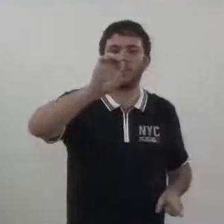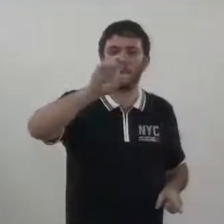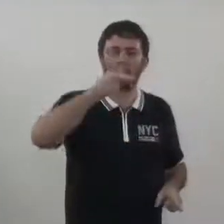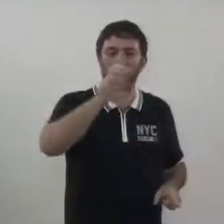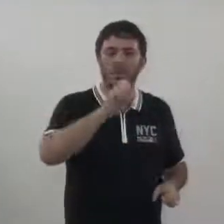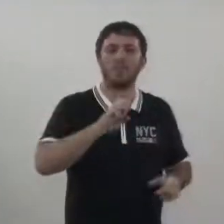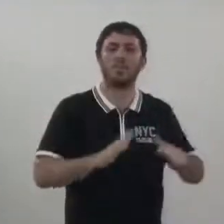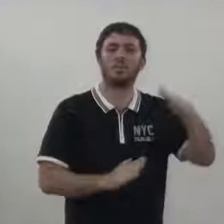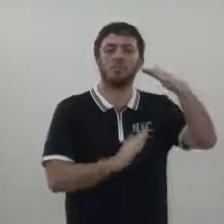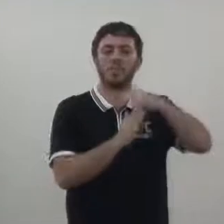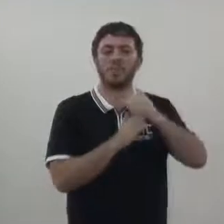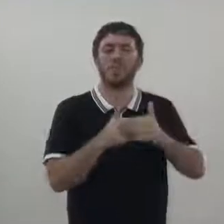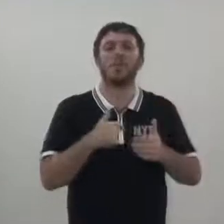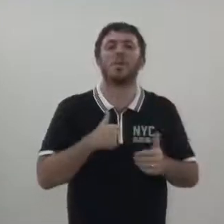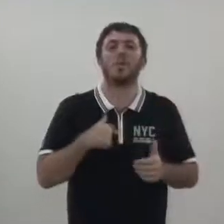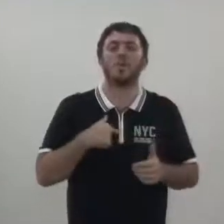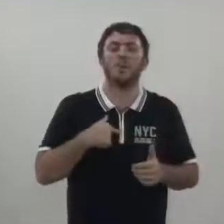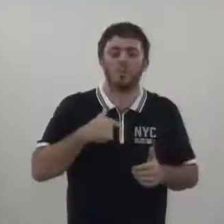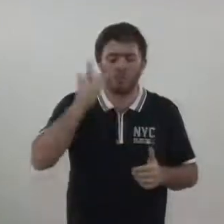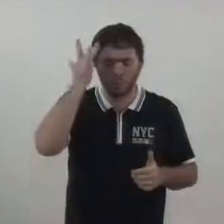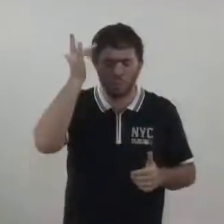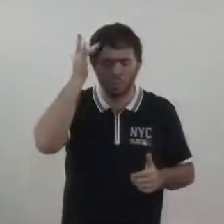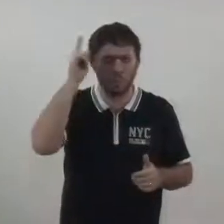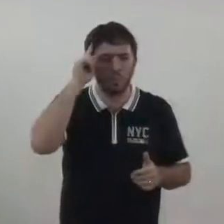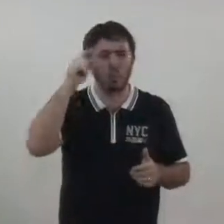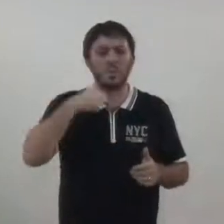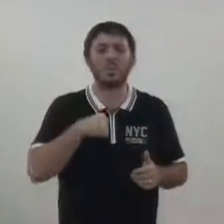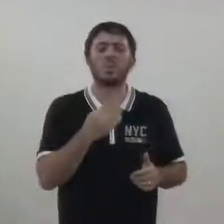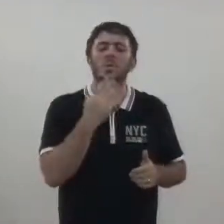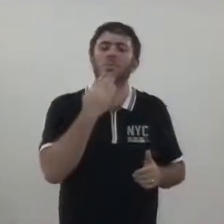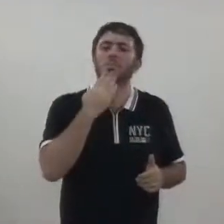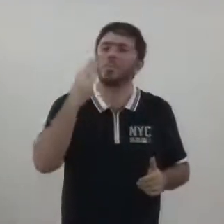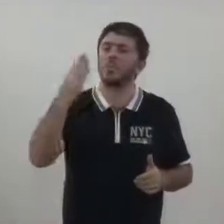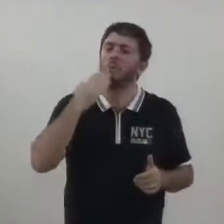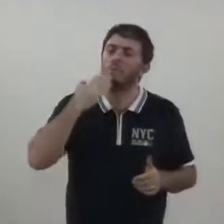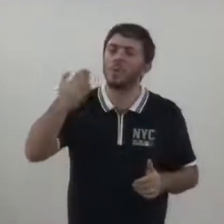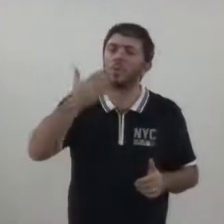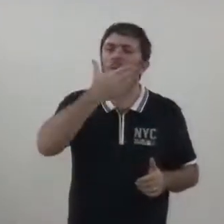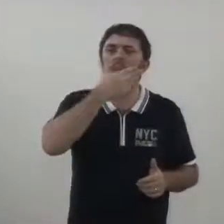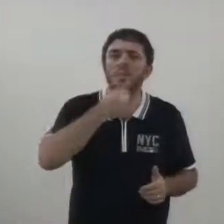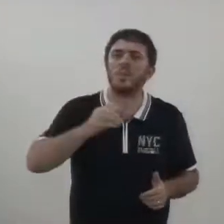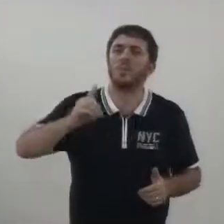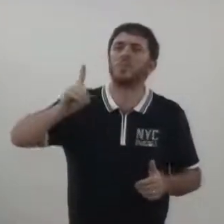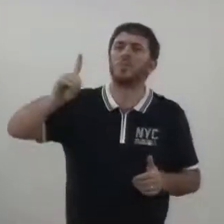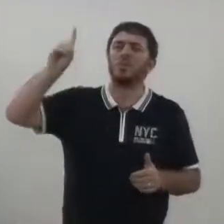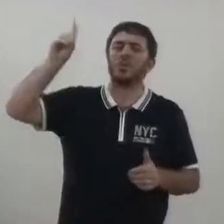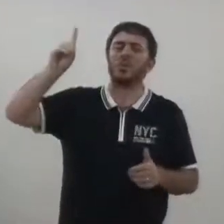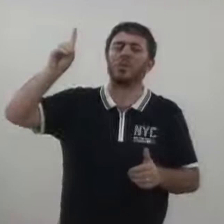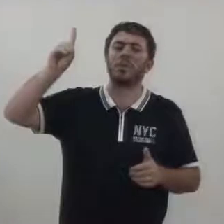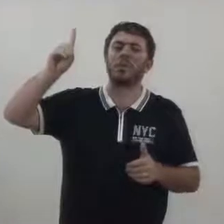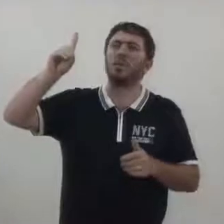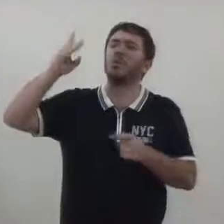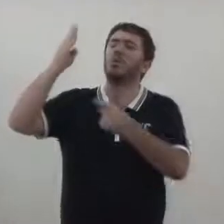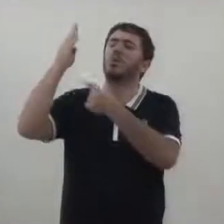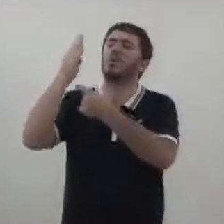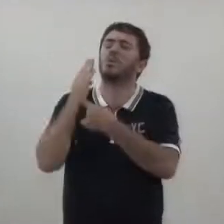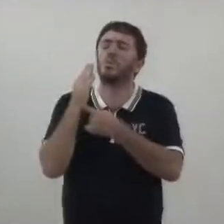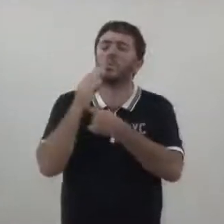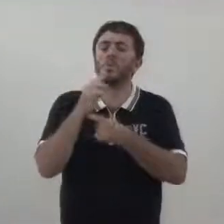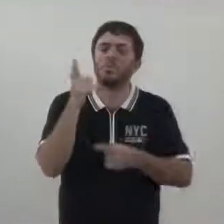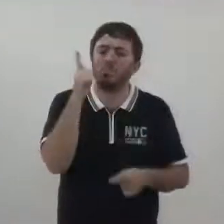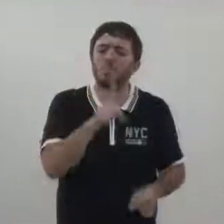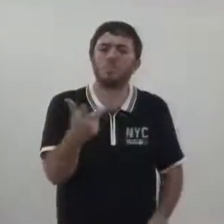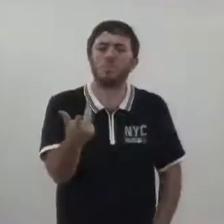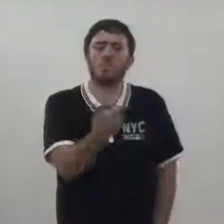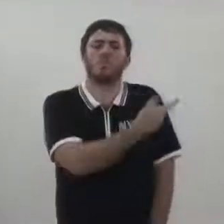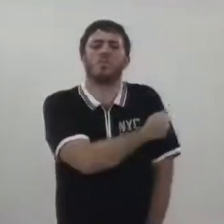peço a Deus todos os dias que nós possamos acordar com os noticiários e que alguém conseguiu uma vacina para